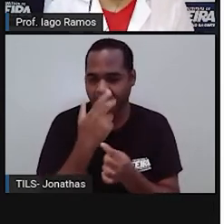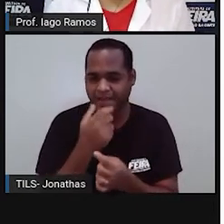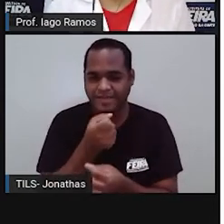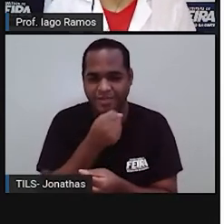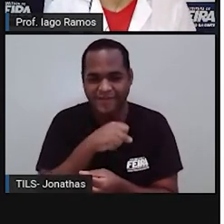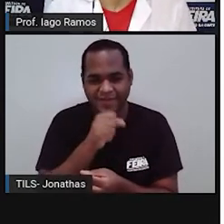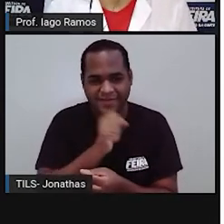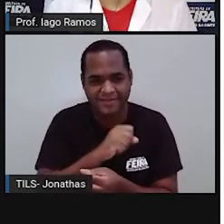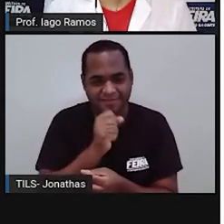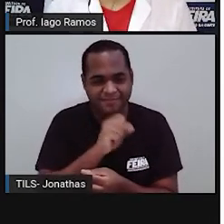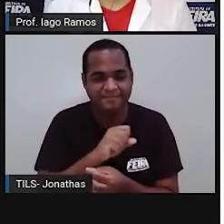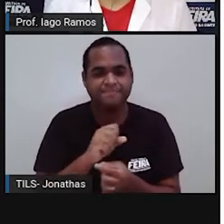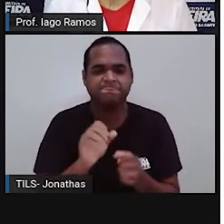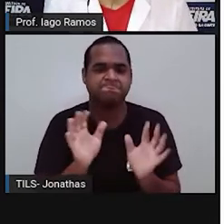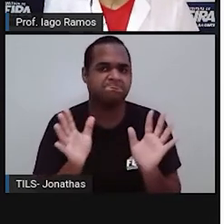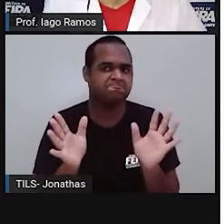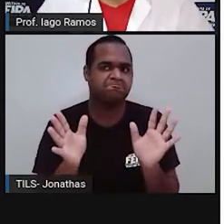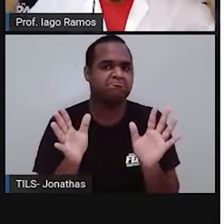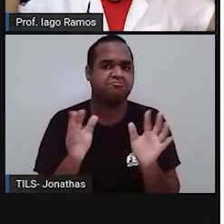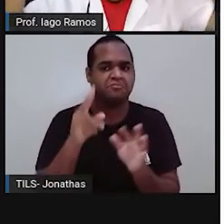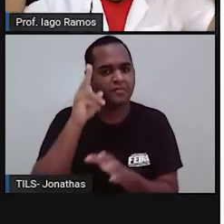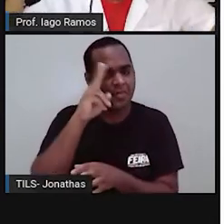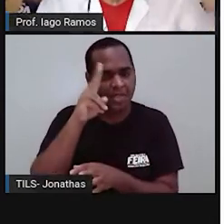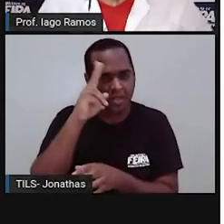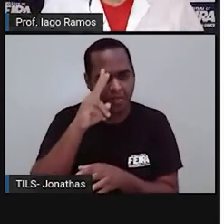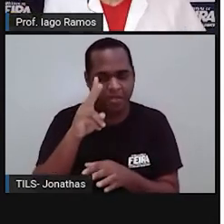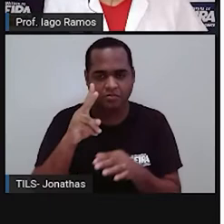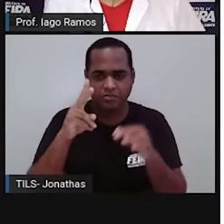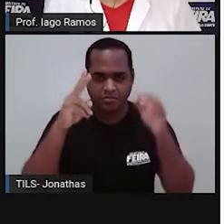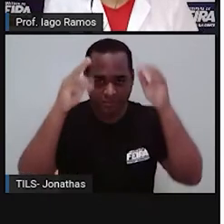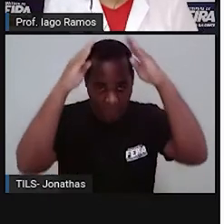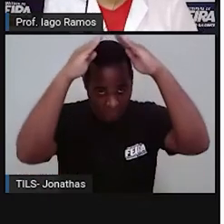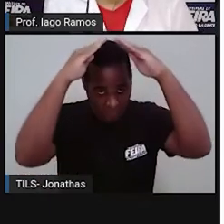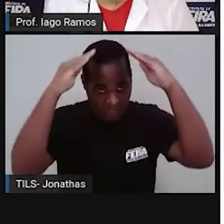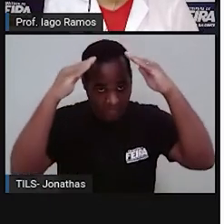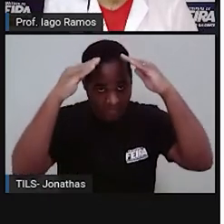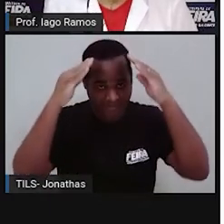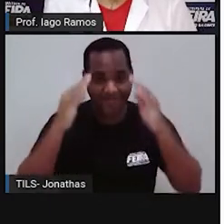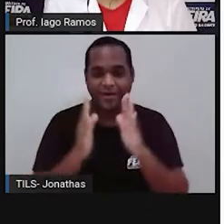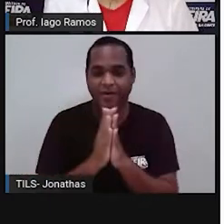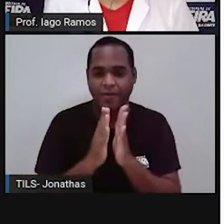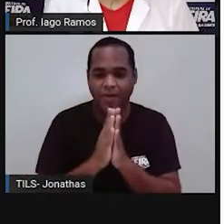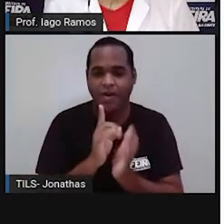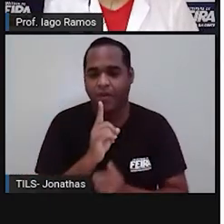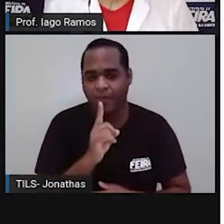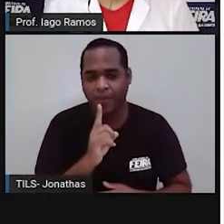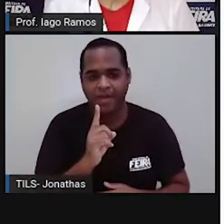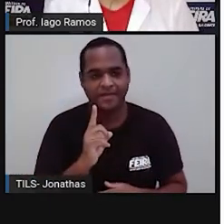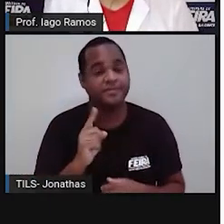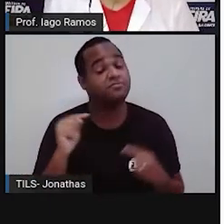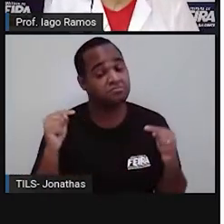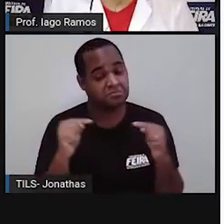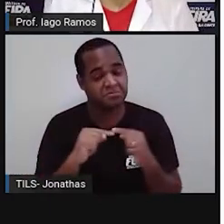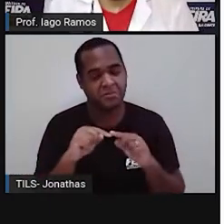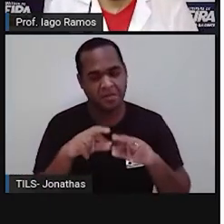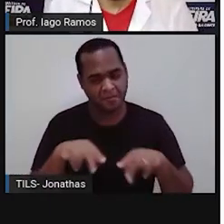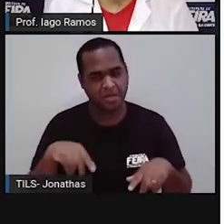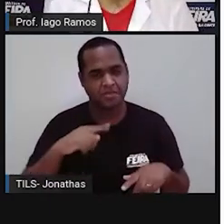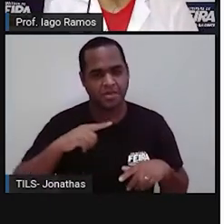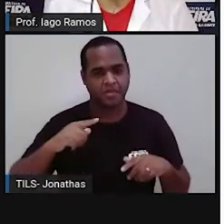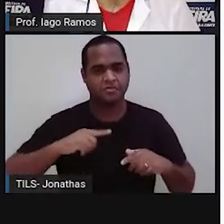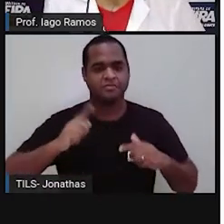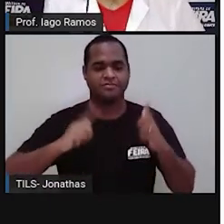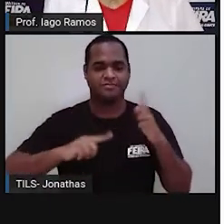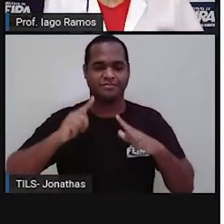sorvete, lembra um chapéuzinho, né? De festa de aniversário. Então, esses são os corpos redondos,